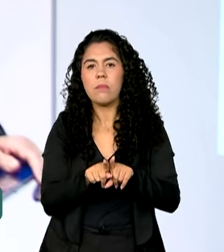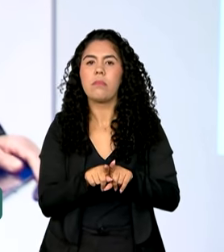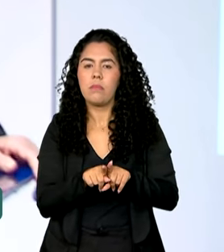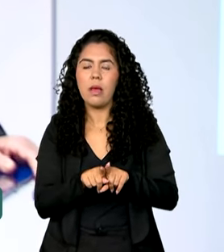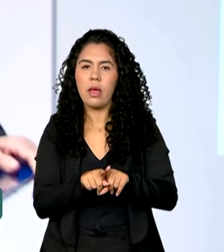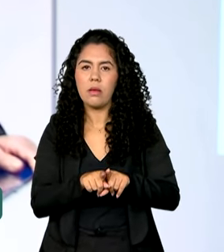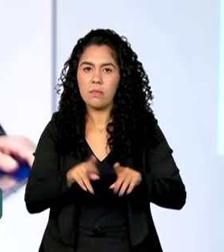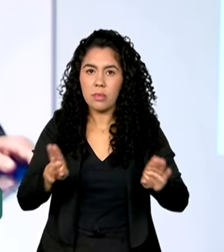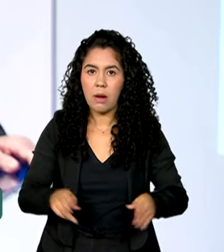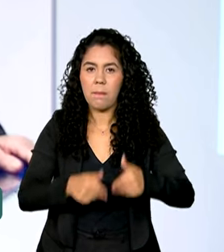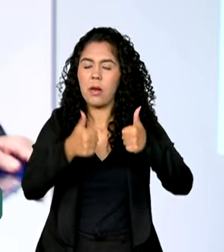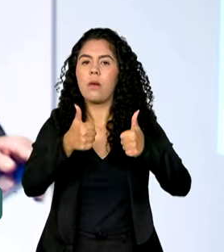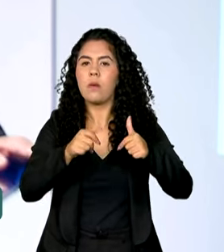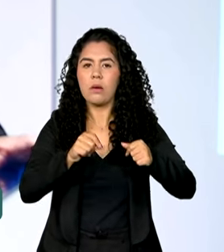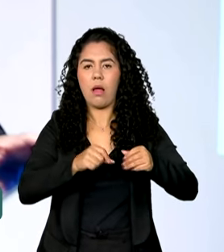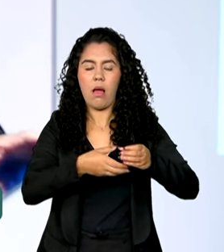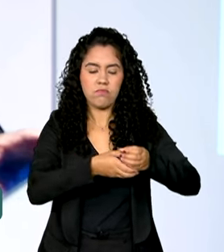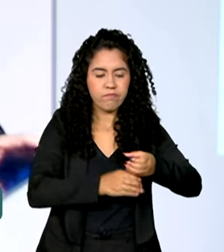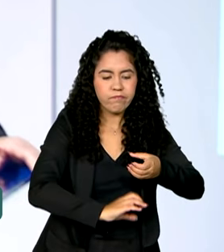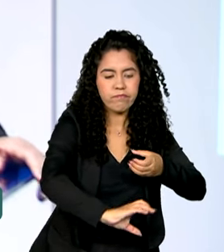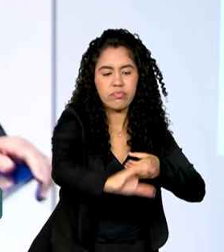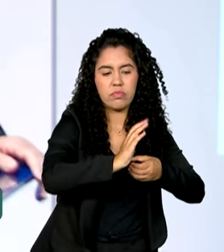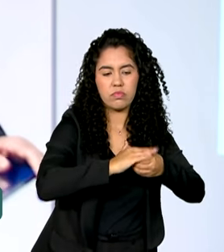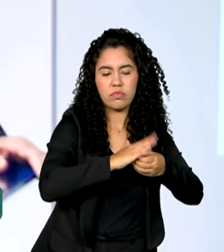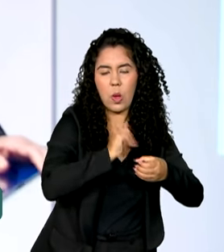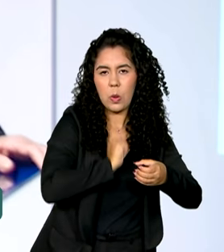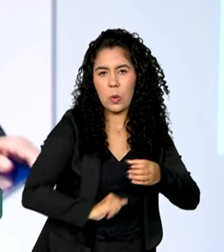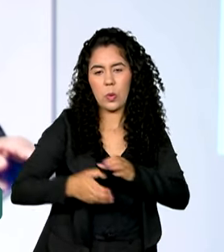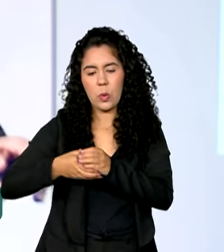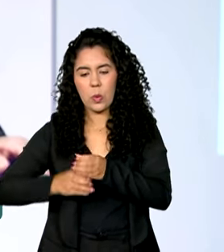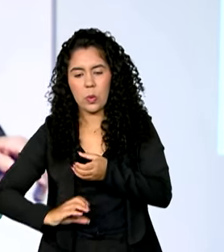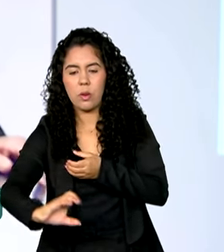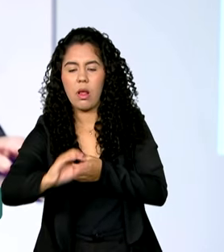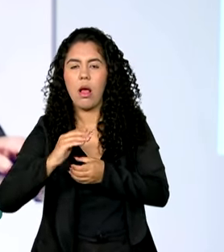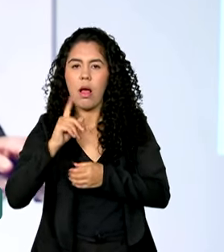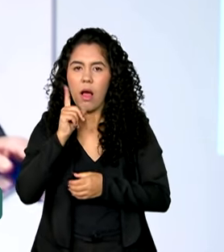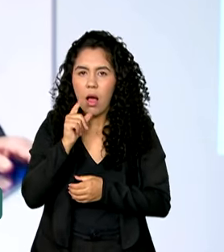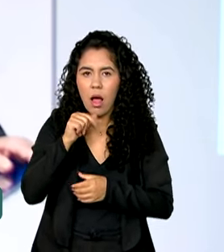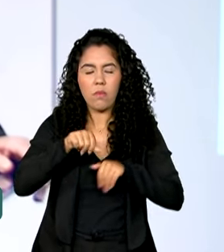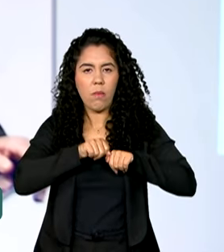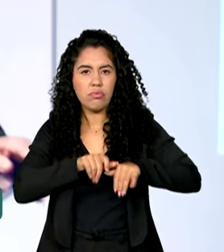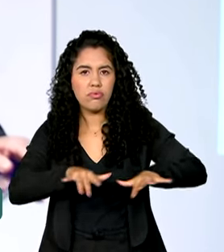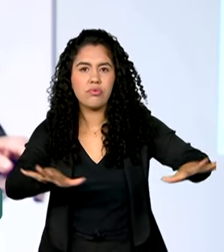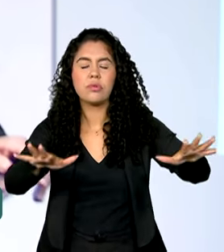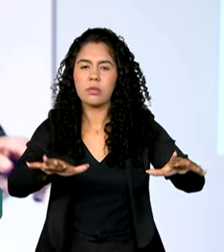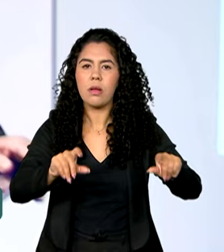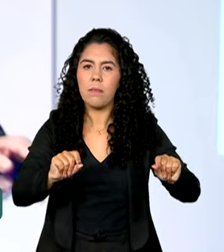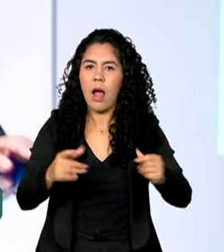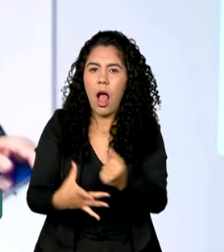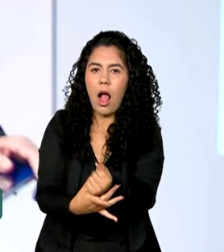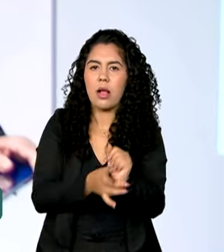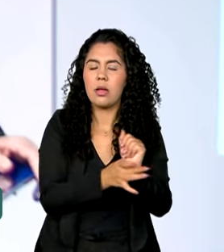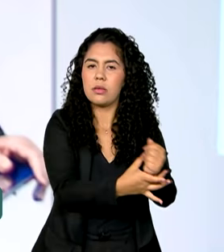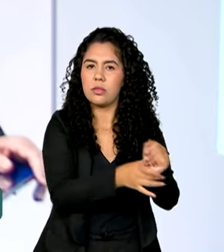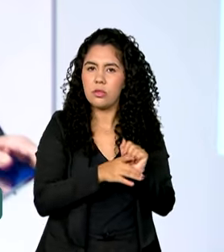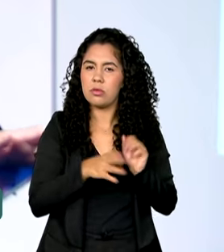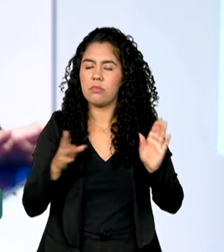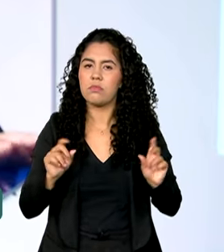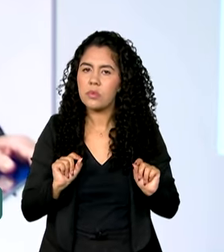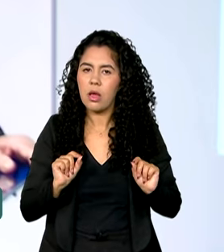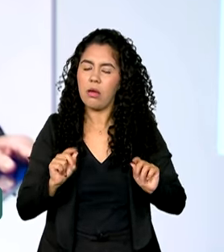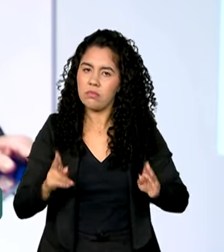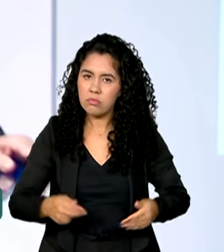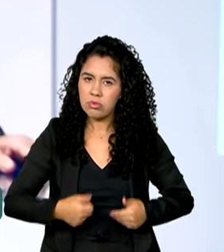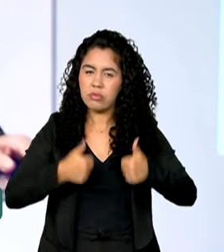para dar garantia de que ele continuará sendo vigoroso para estimular crescimento